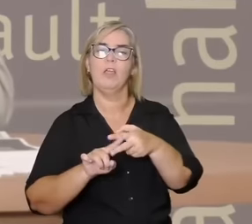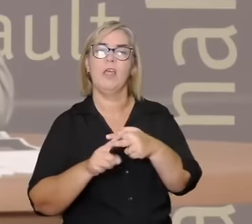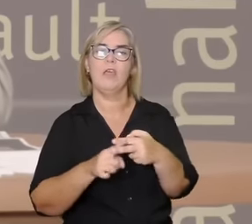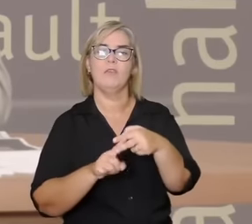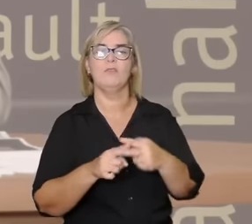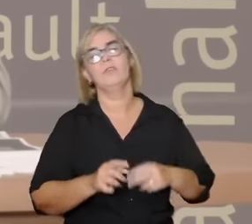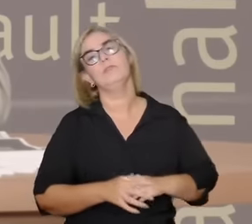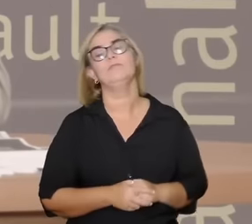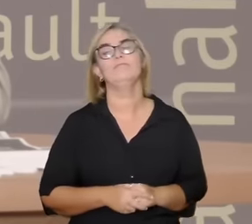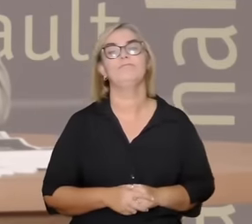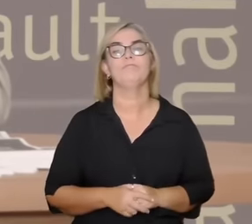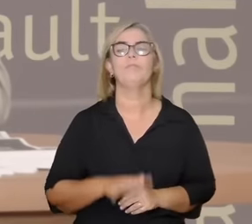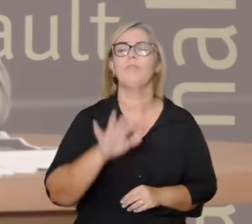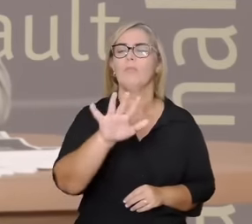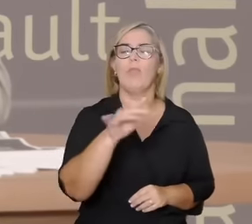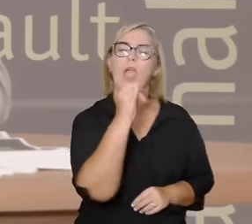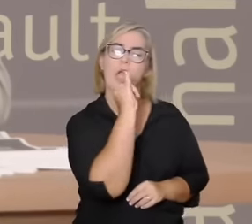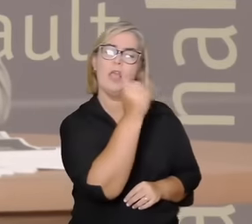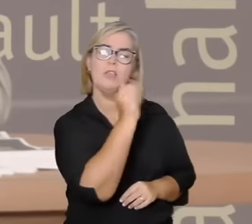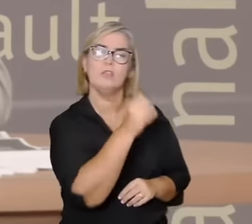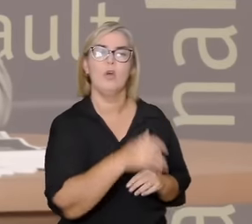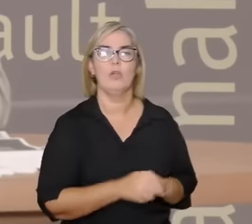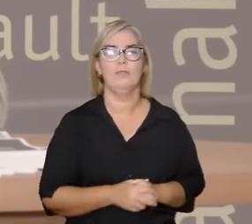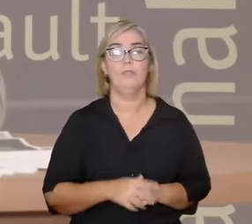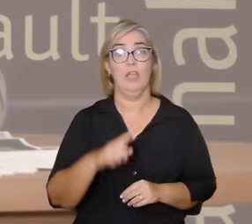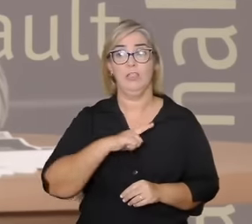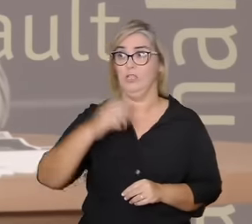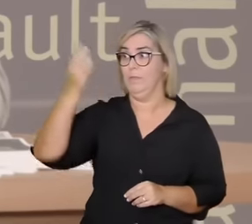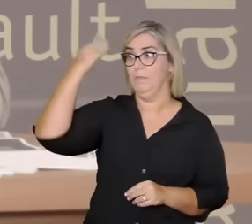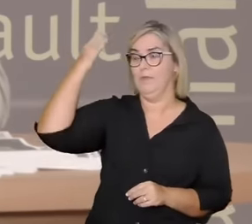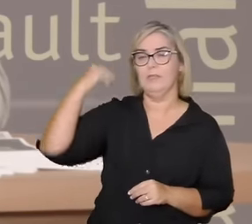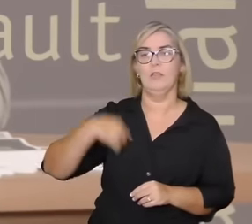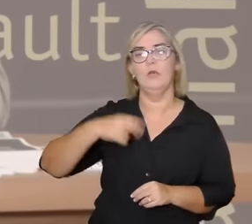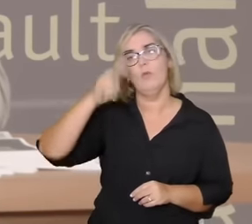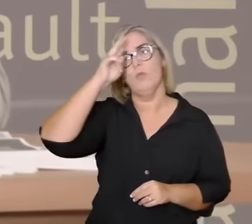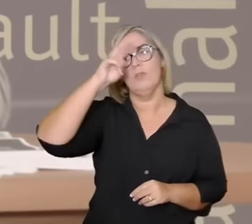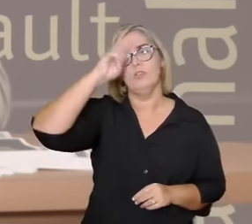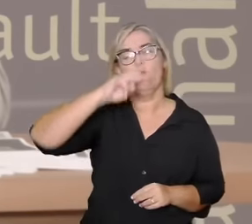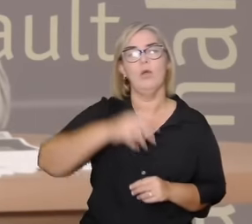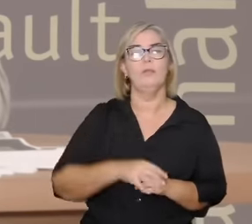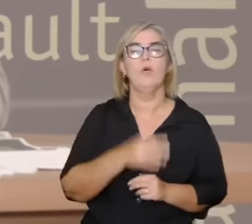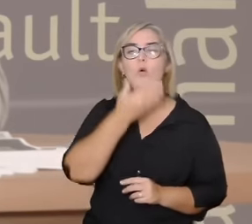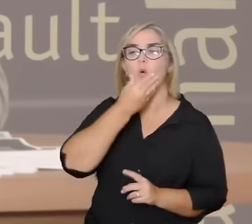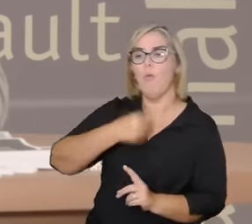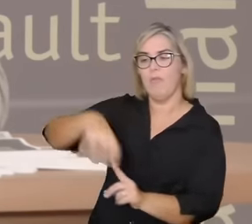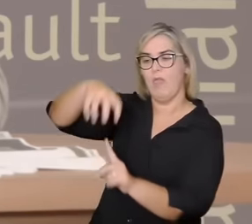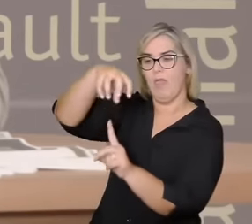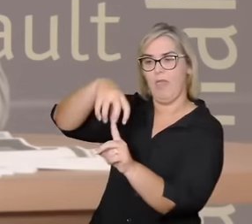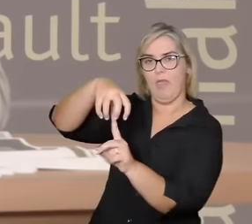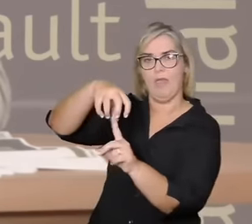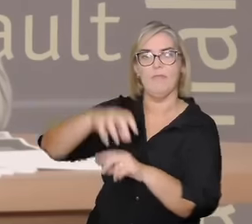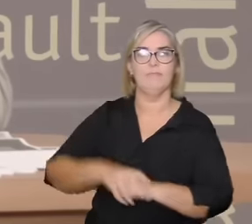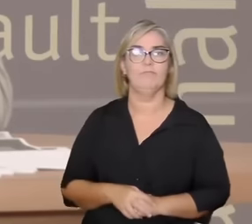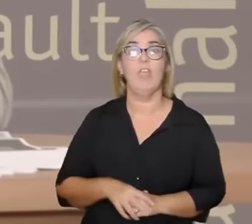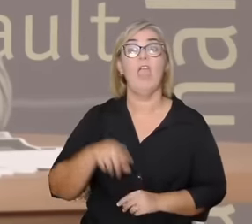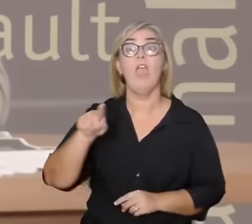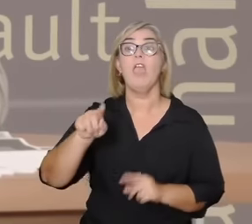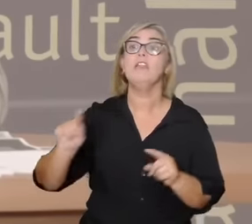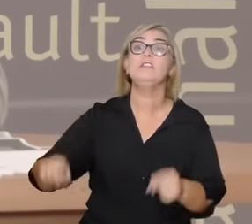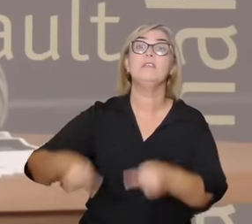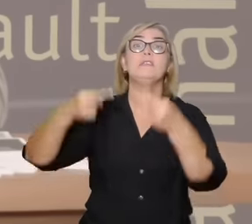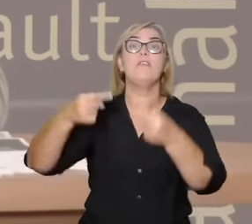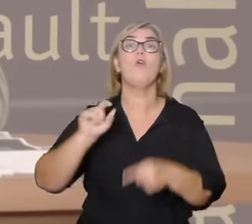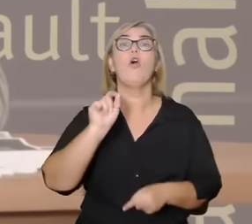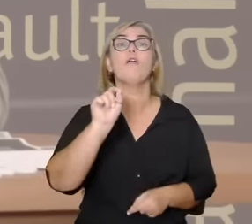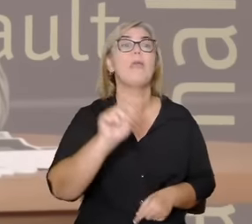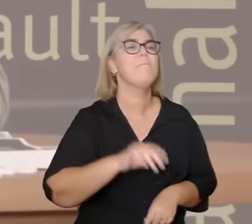era uma vez um reino um rei chamado Batalá desafiou várias pessoas para ver que era a mais sábia do seu reino e